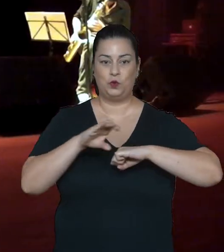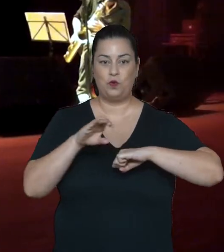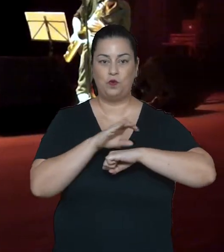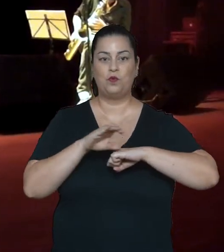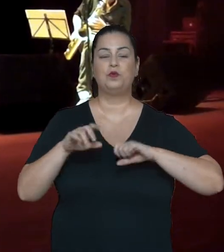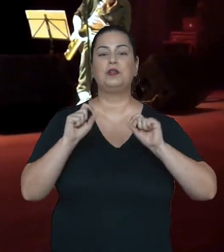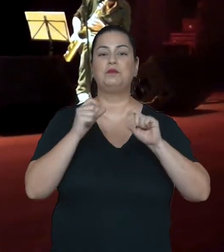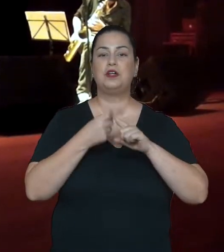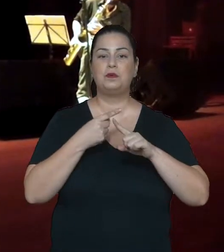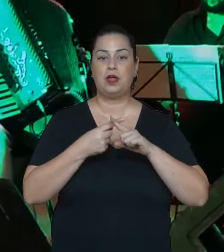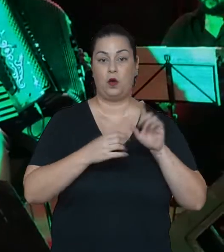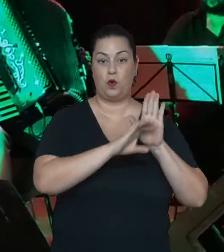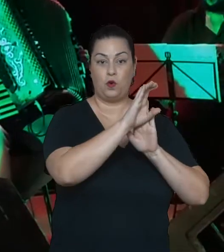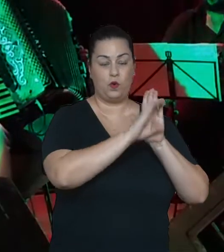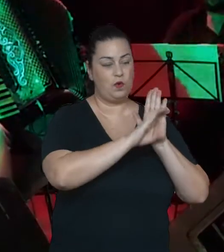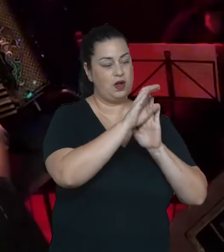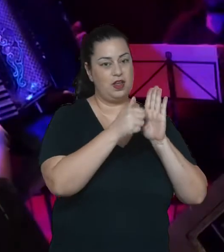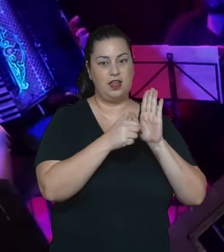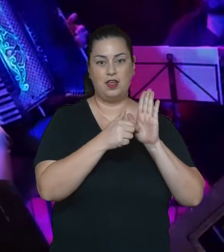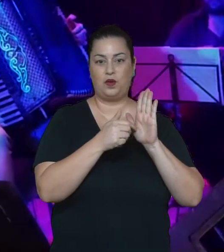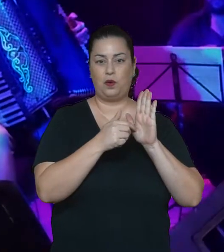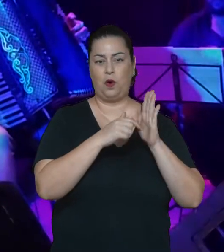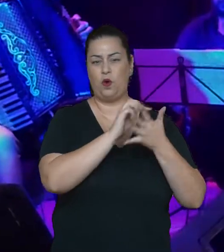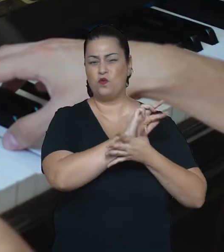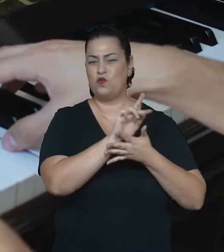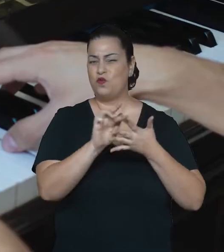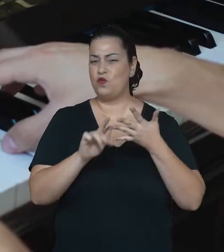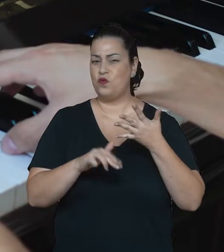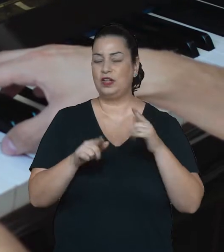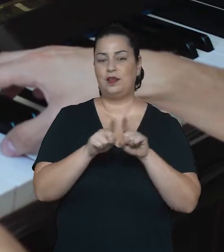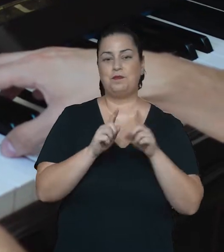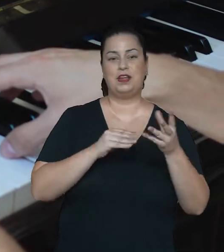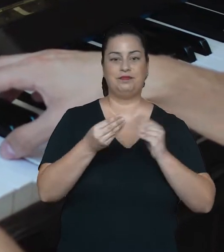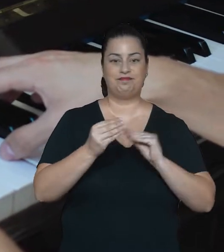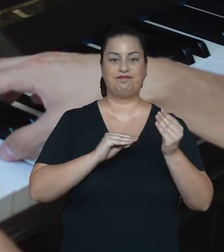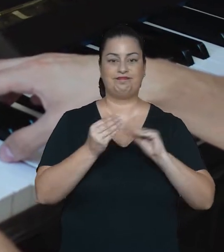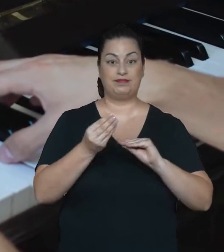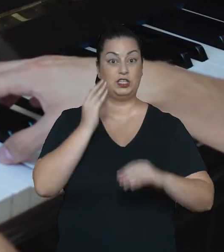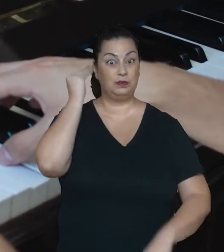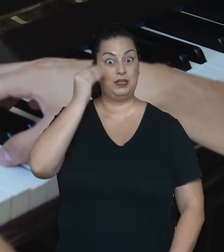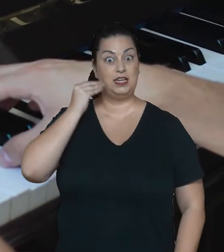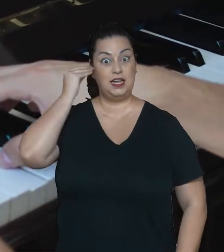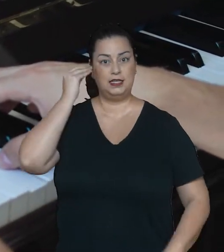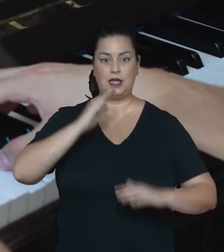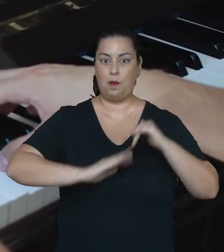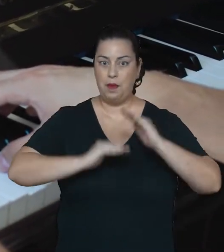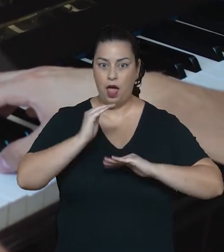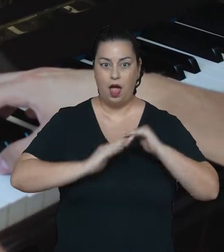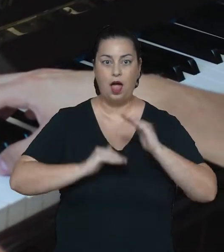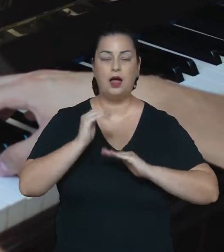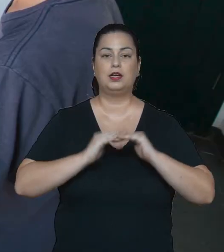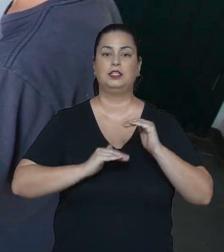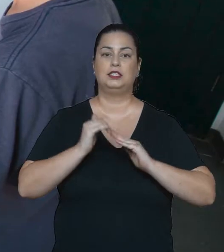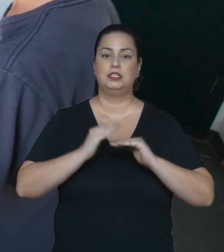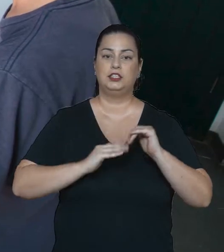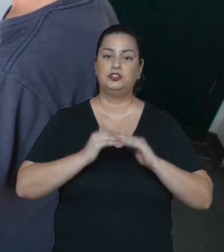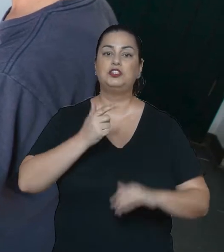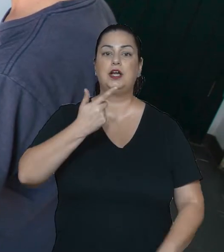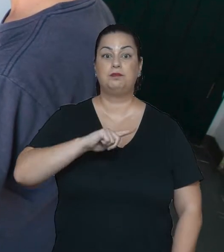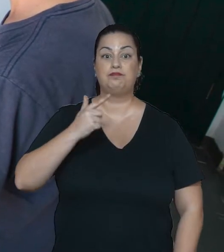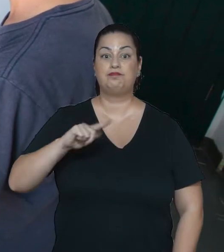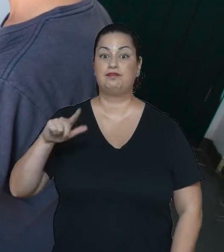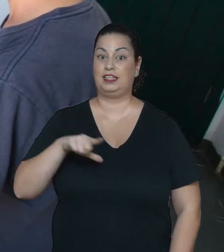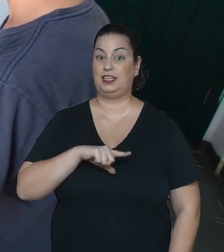curso é o fato de ter um currículo bastante amplo e flexível e uma experiência de prática